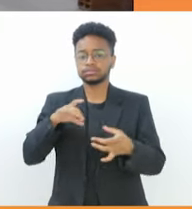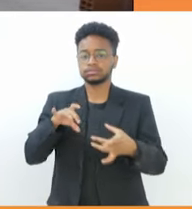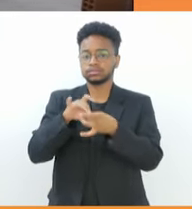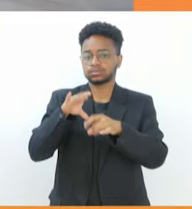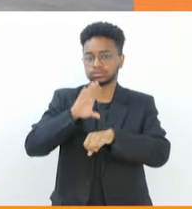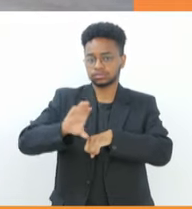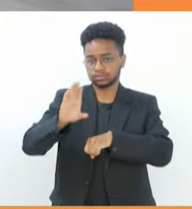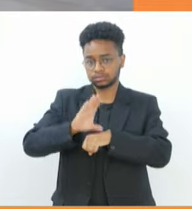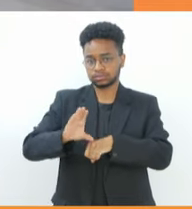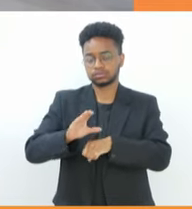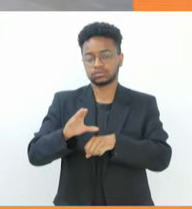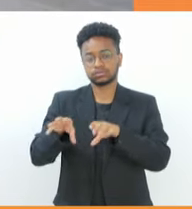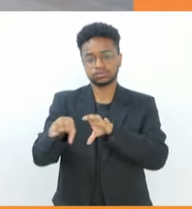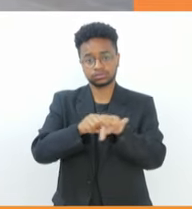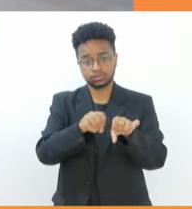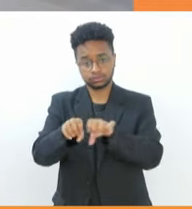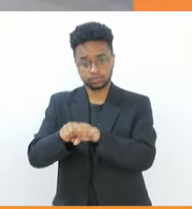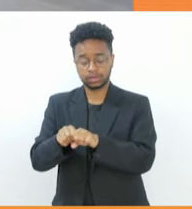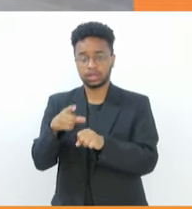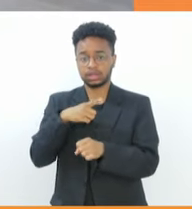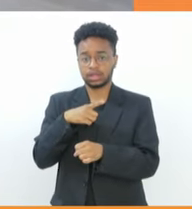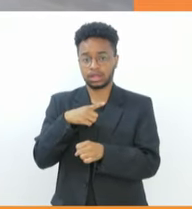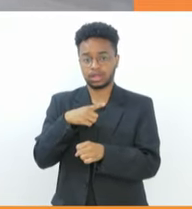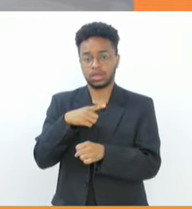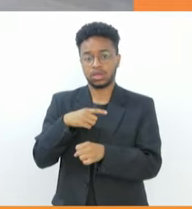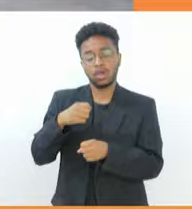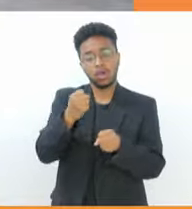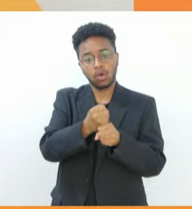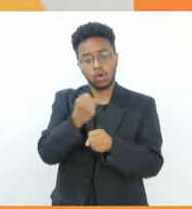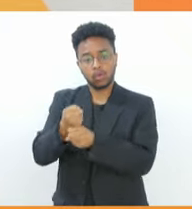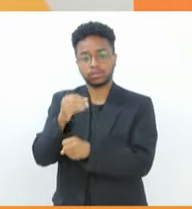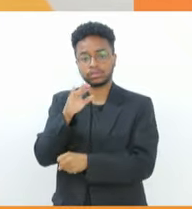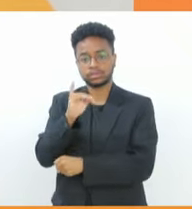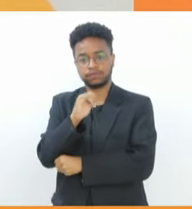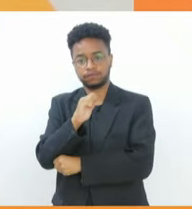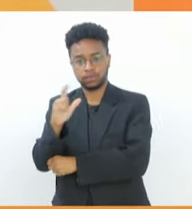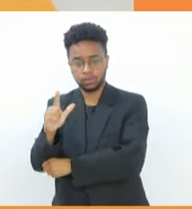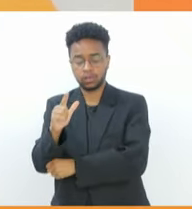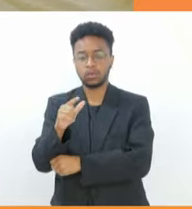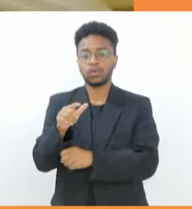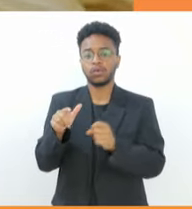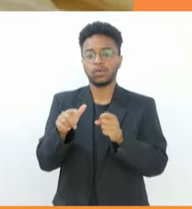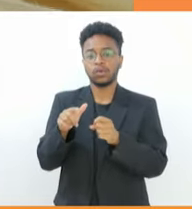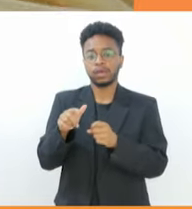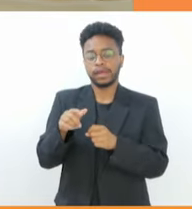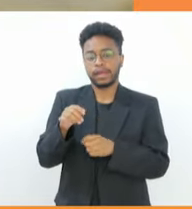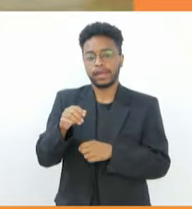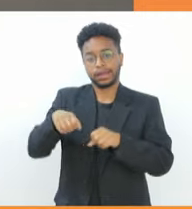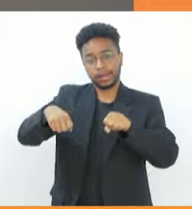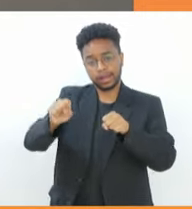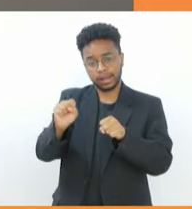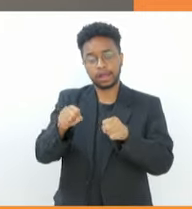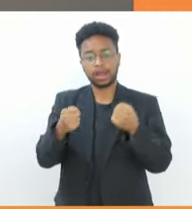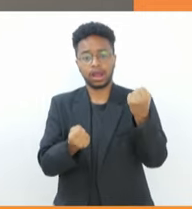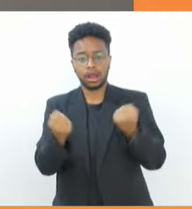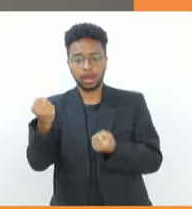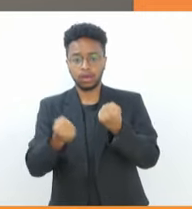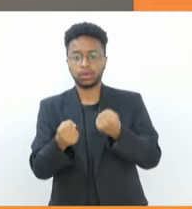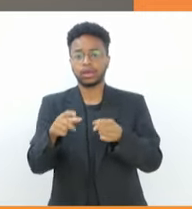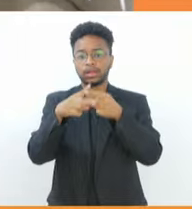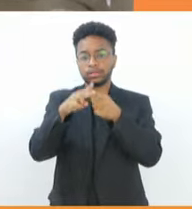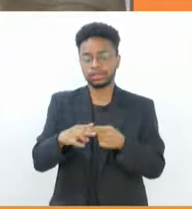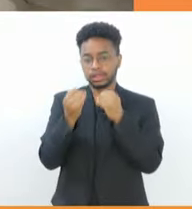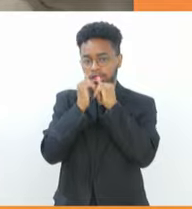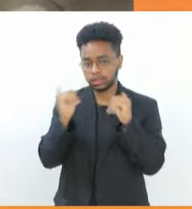profissionalizantes oferecidos estão os de construção civil, automotiva, eletroeletrônica, tecnologia da